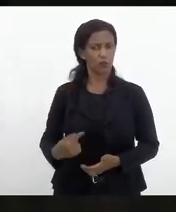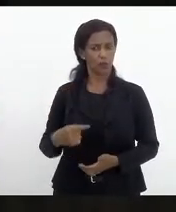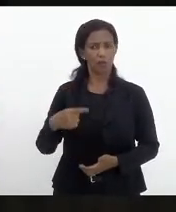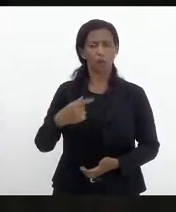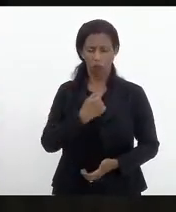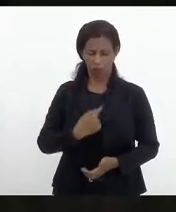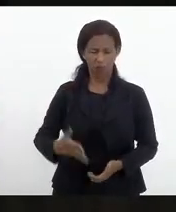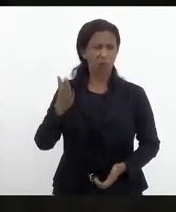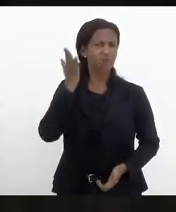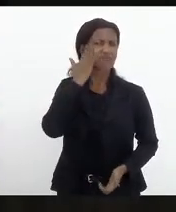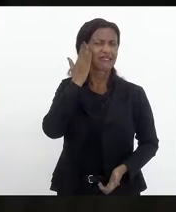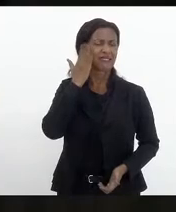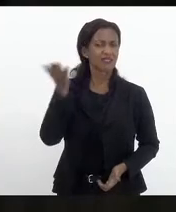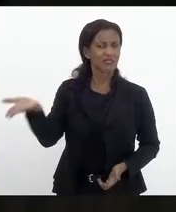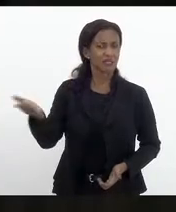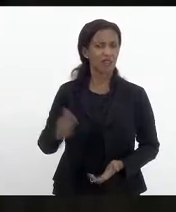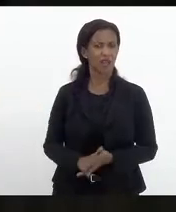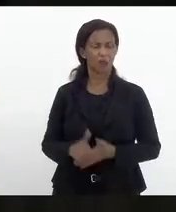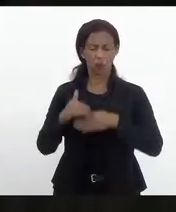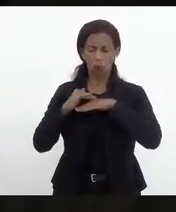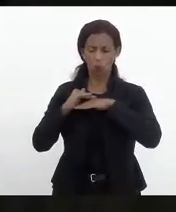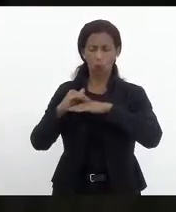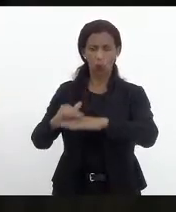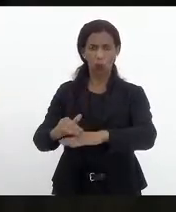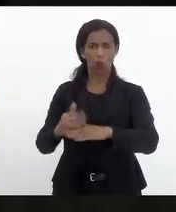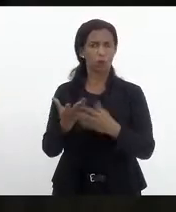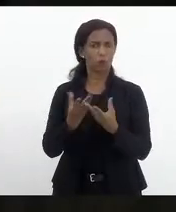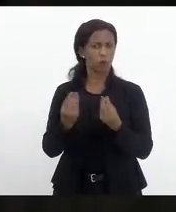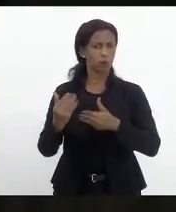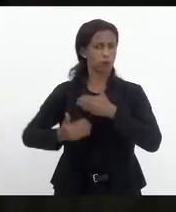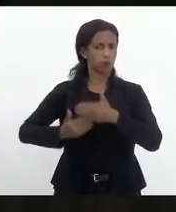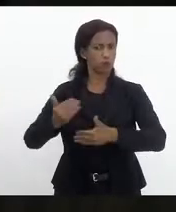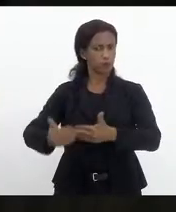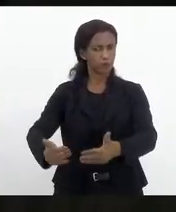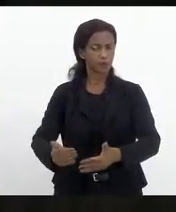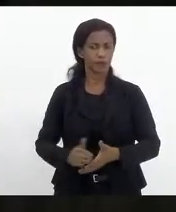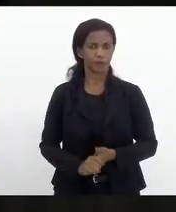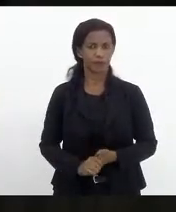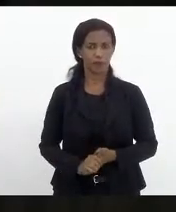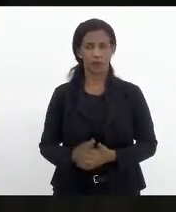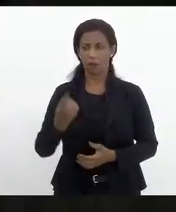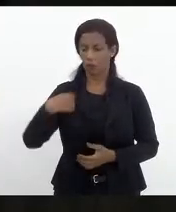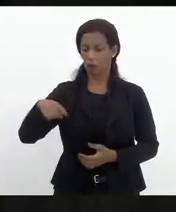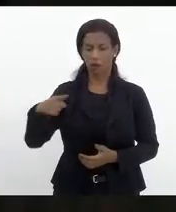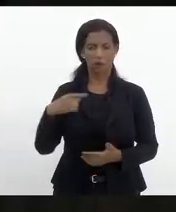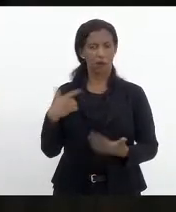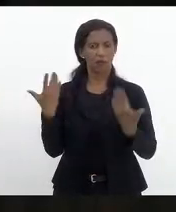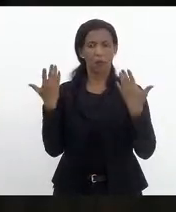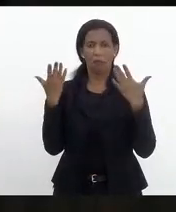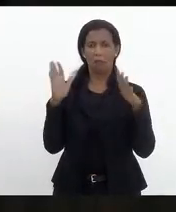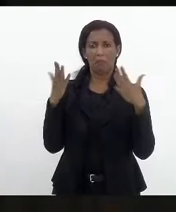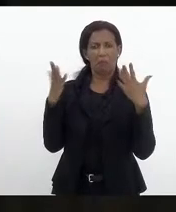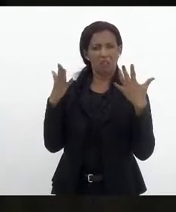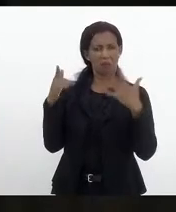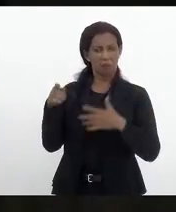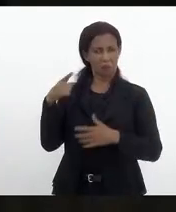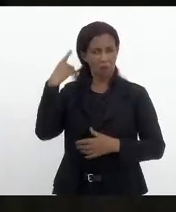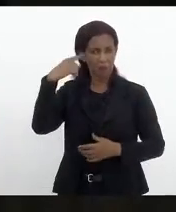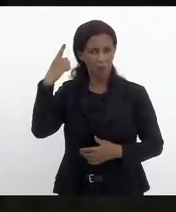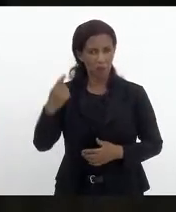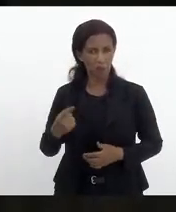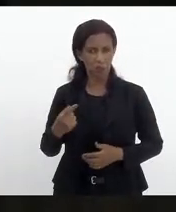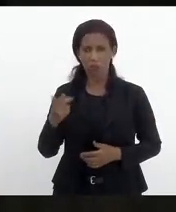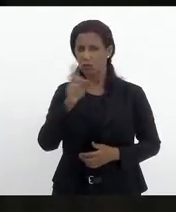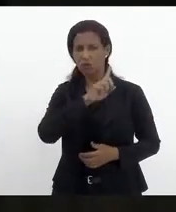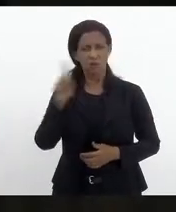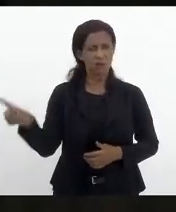consciente, a gente tem conversado, temos avançado muito, mas nós não vamos ficar aqui batendo palma para maluco dançar. Quem quiser